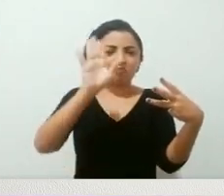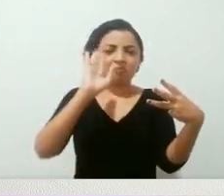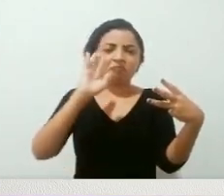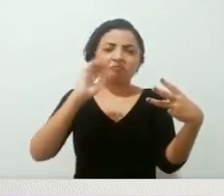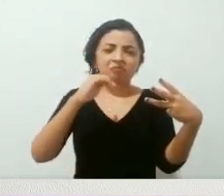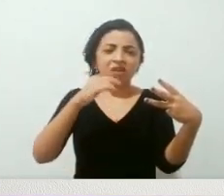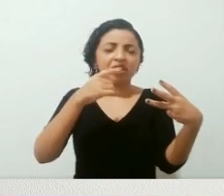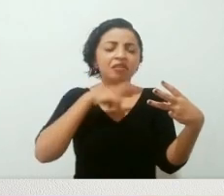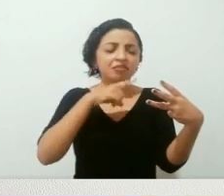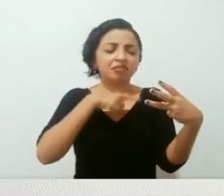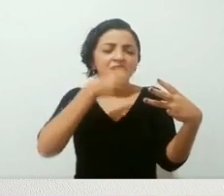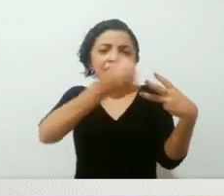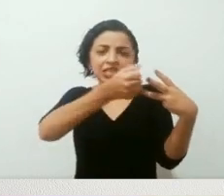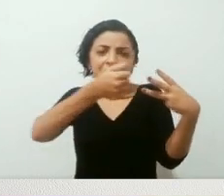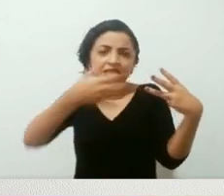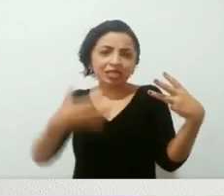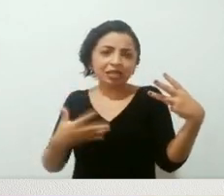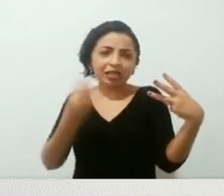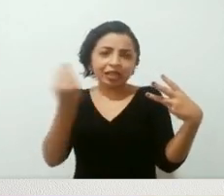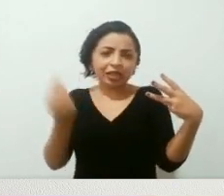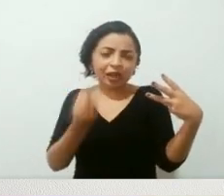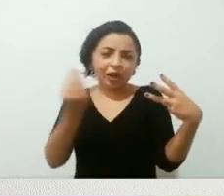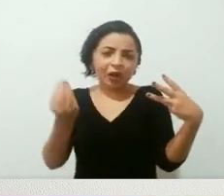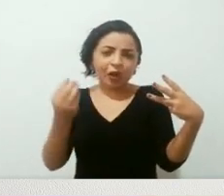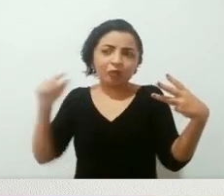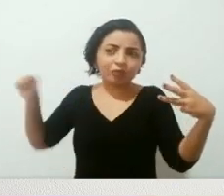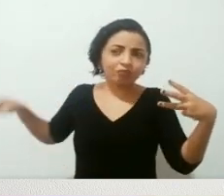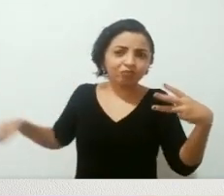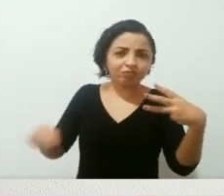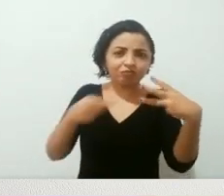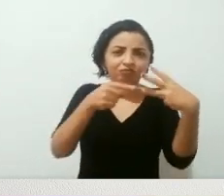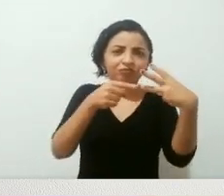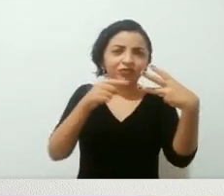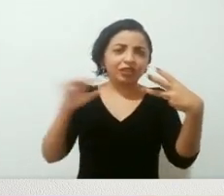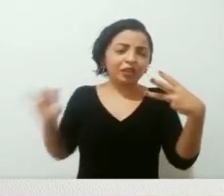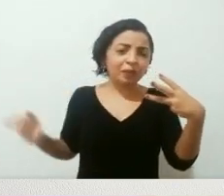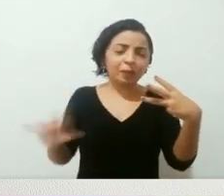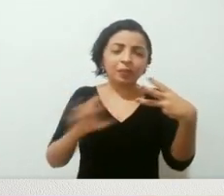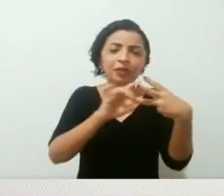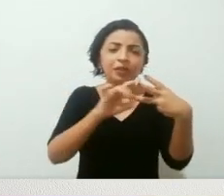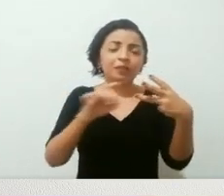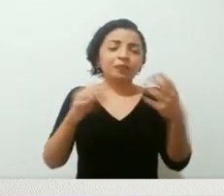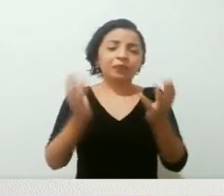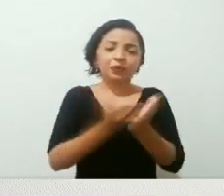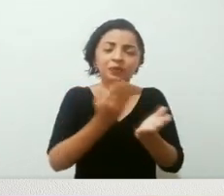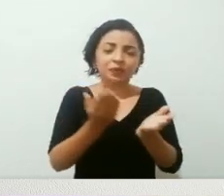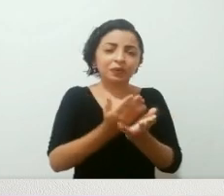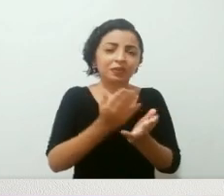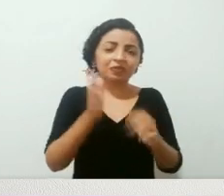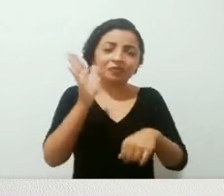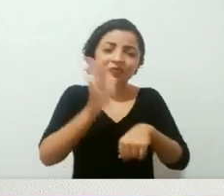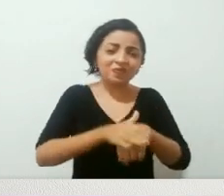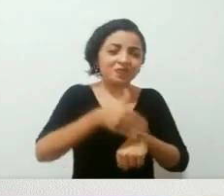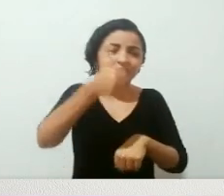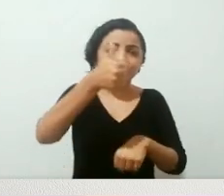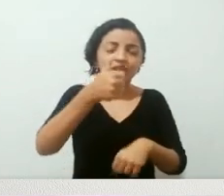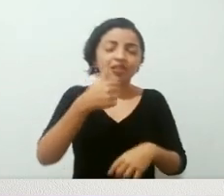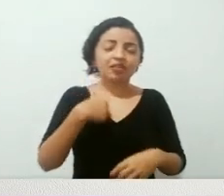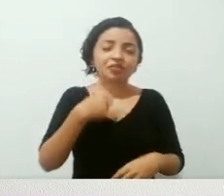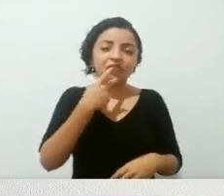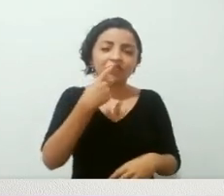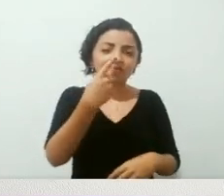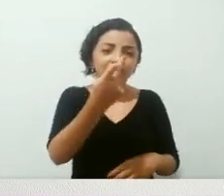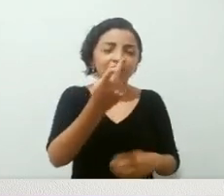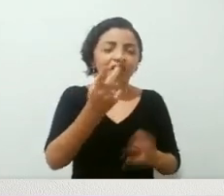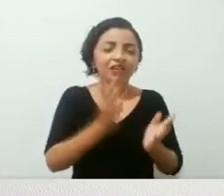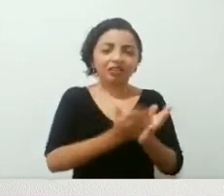maduros, e que de fato, assim, fez o romance ficar ainda melhor, ou quando eu digo